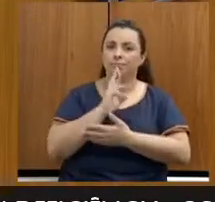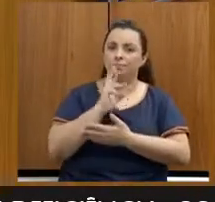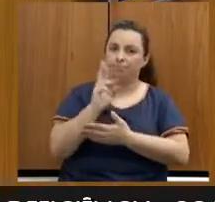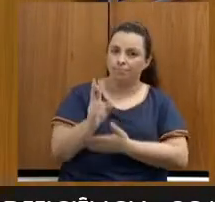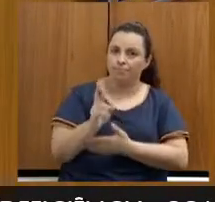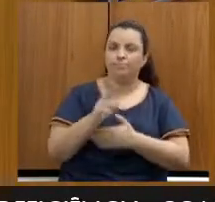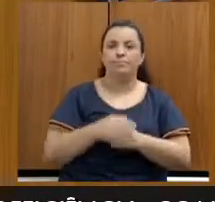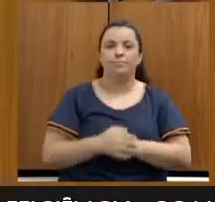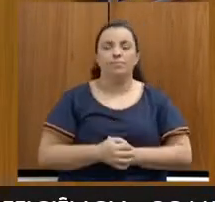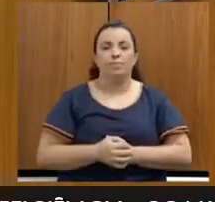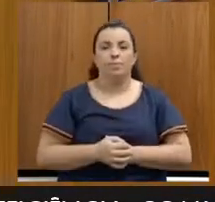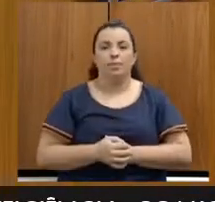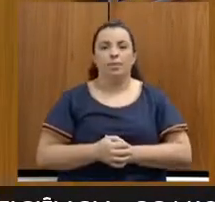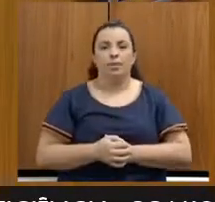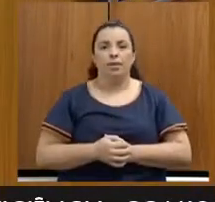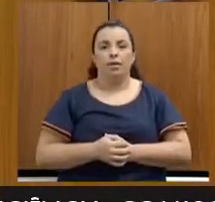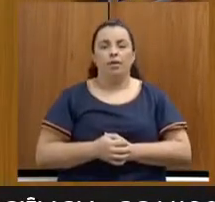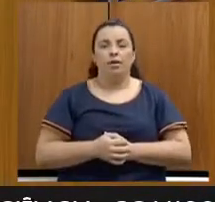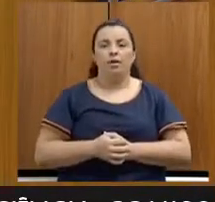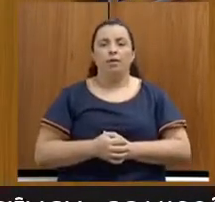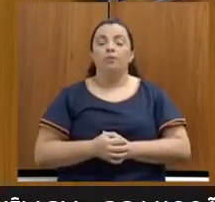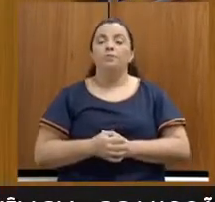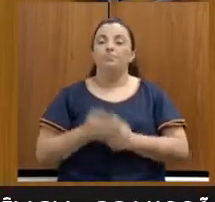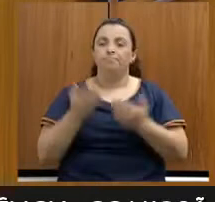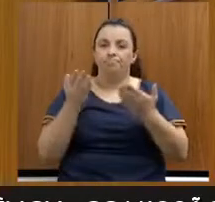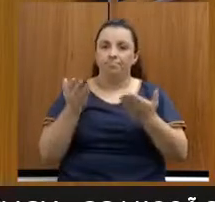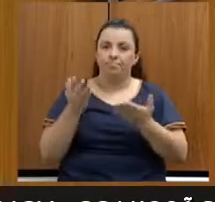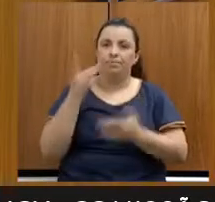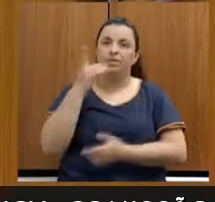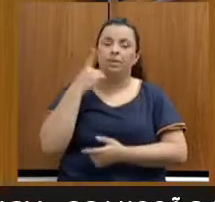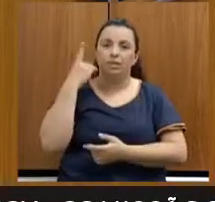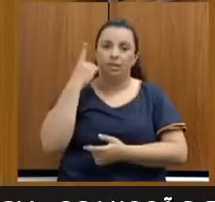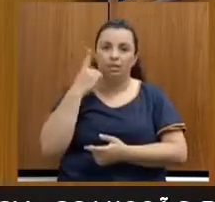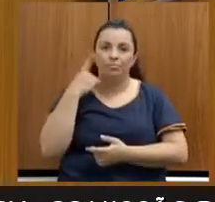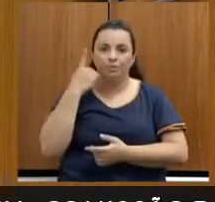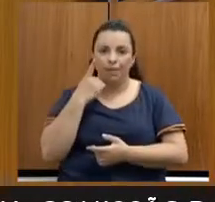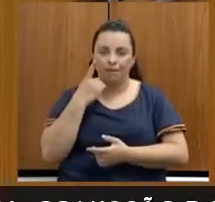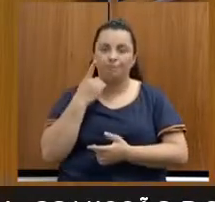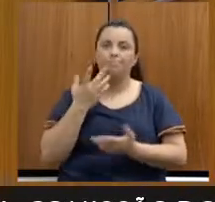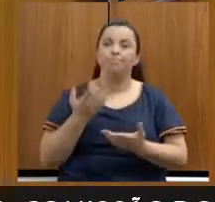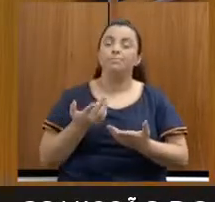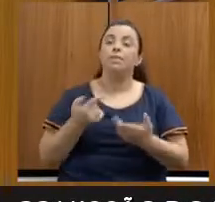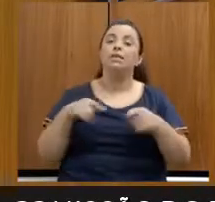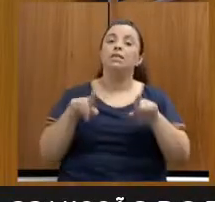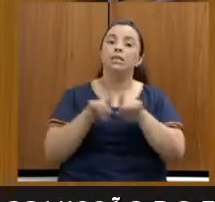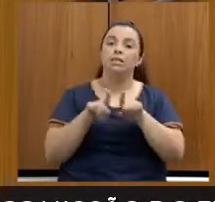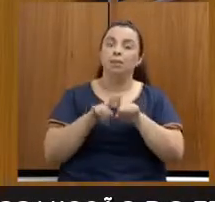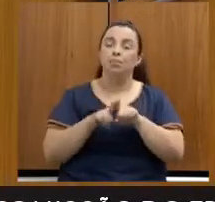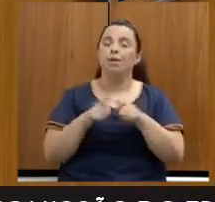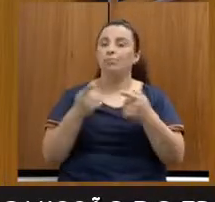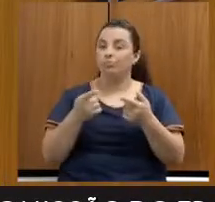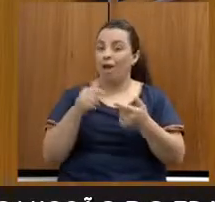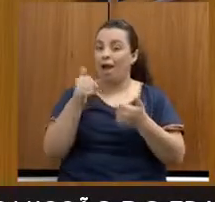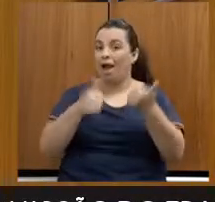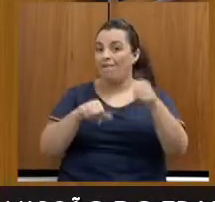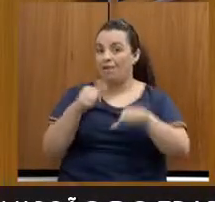para suas respostas. Deputada, me permite fazer também uma análise orçamentária.